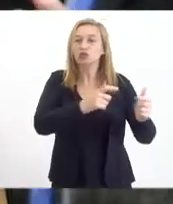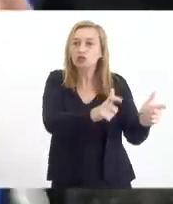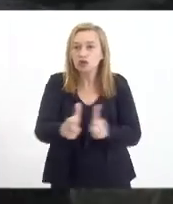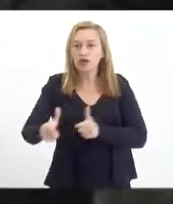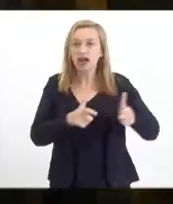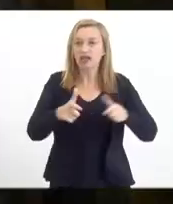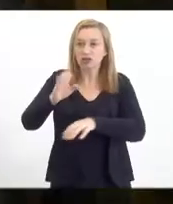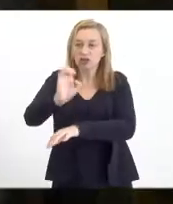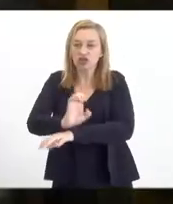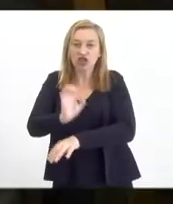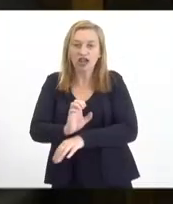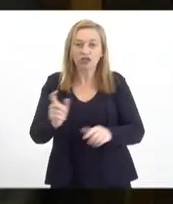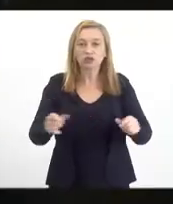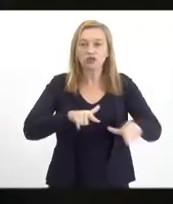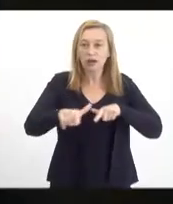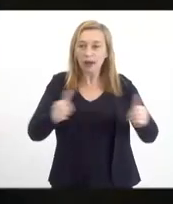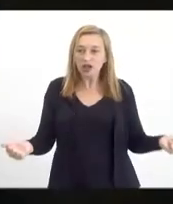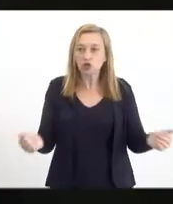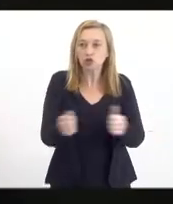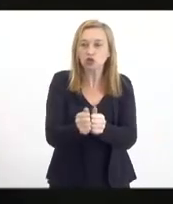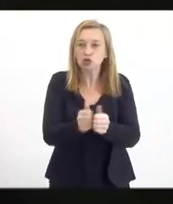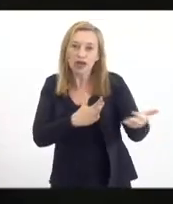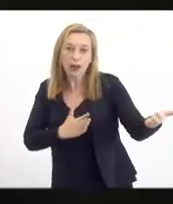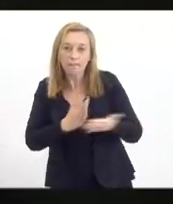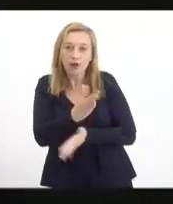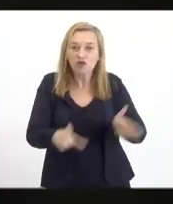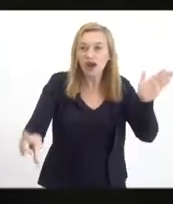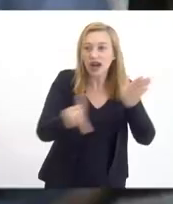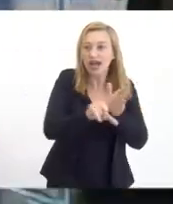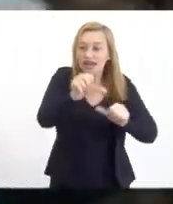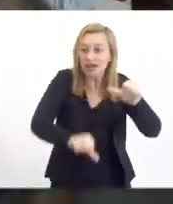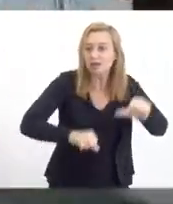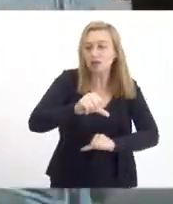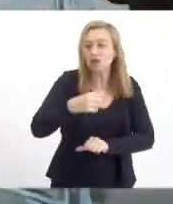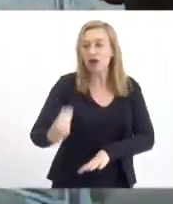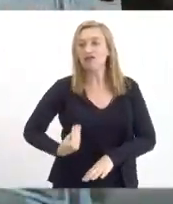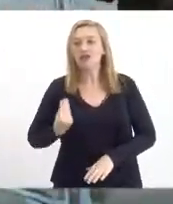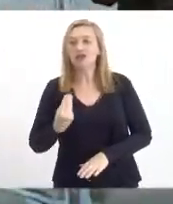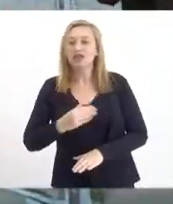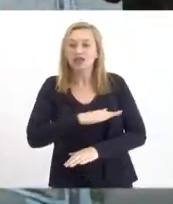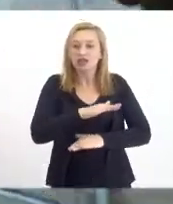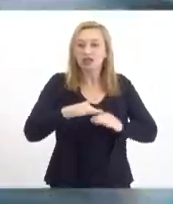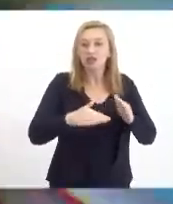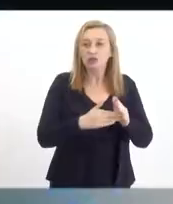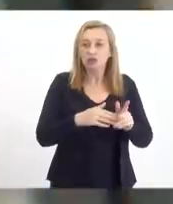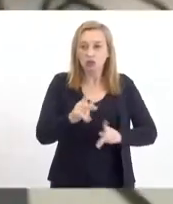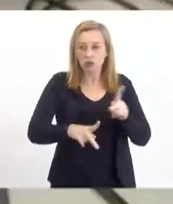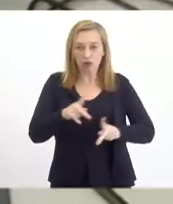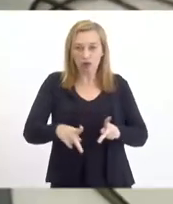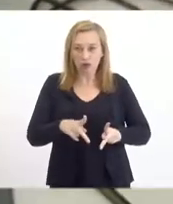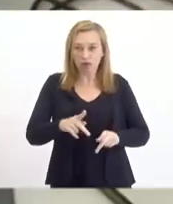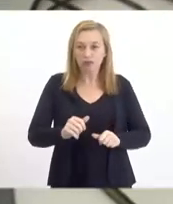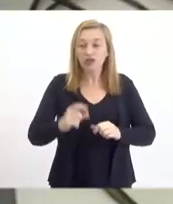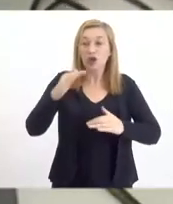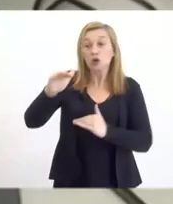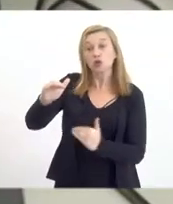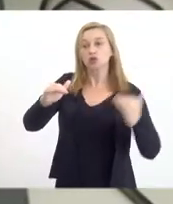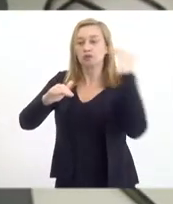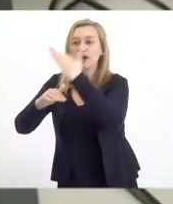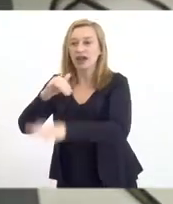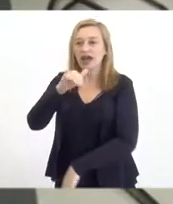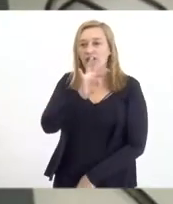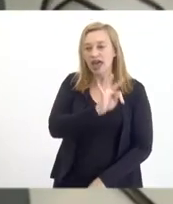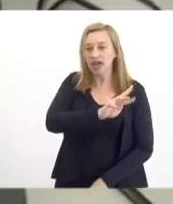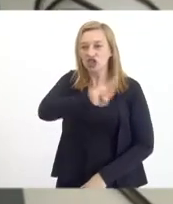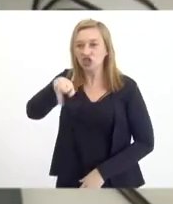Estado trabalham juntos e aprovam leis que mudam a vida do cidadão fluminense. O Super RJ criou um